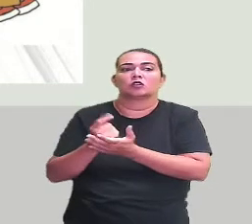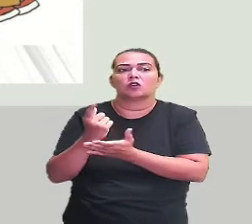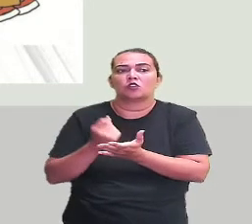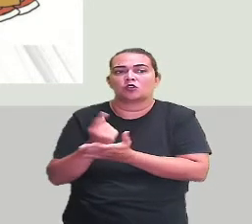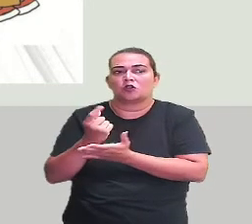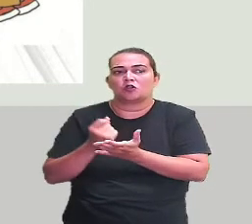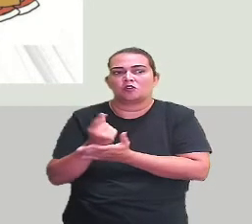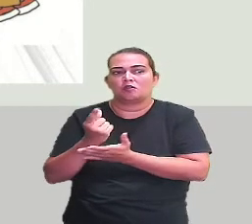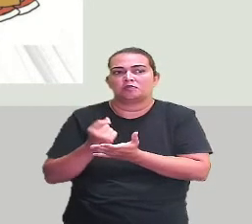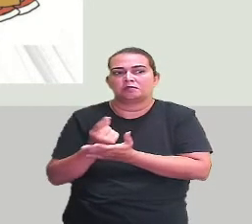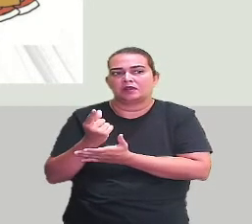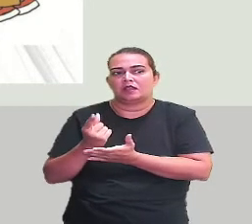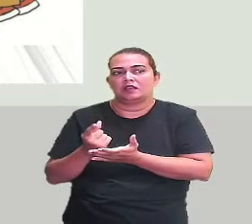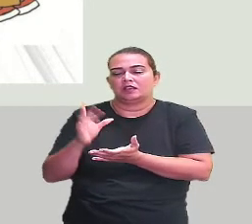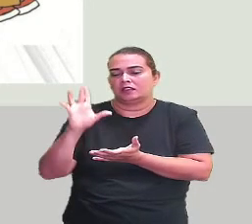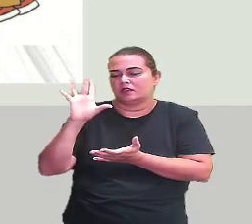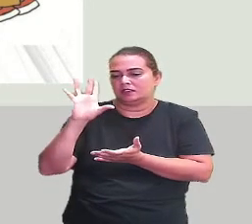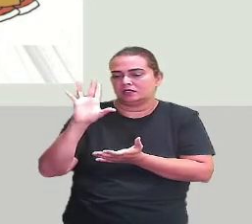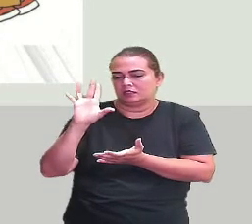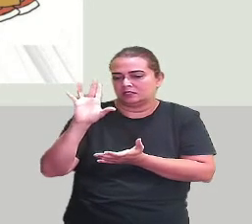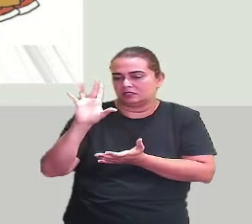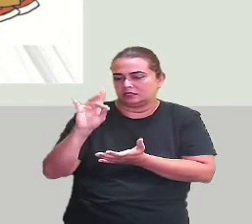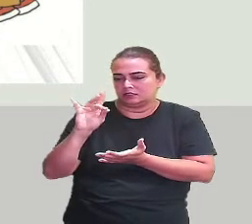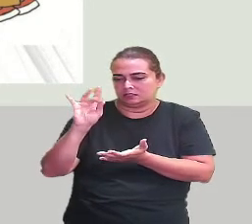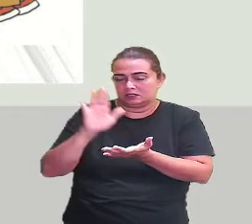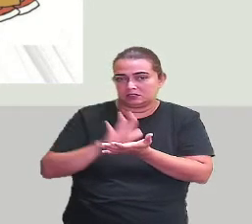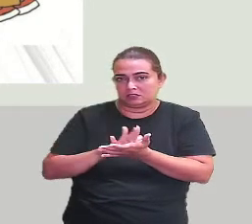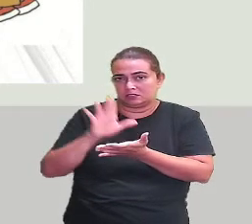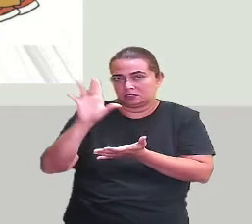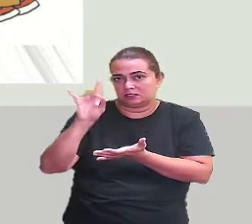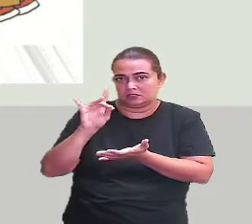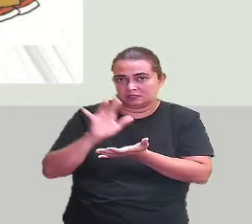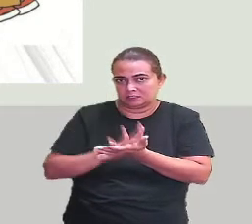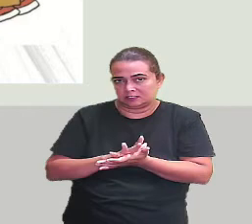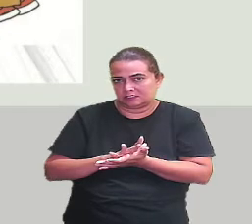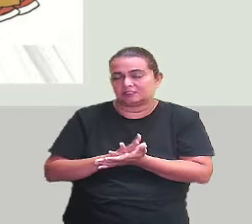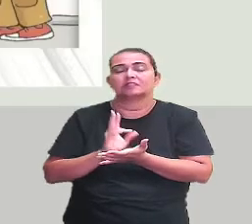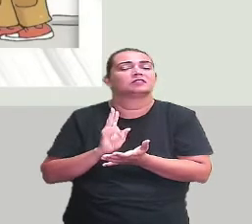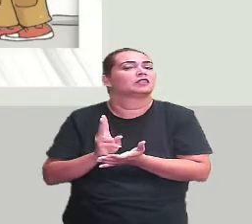nossa coleção. Olha aí, Essas figurinhas de álbum.